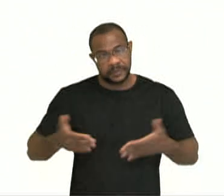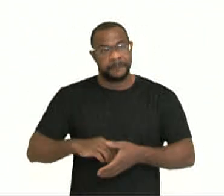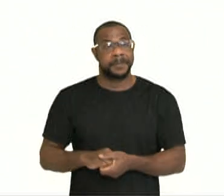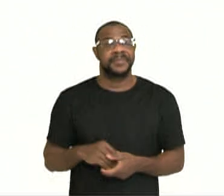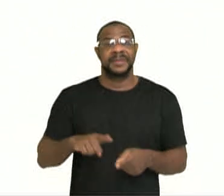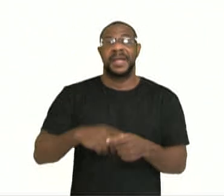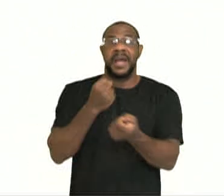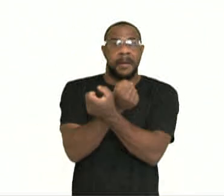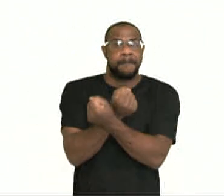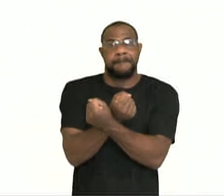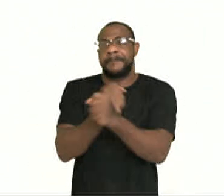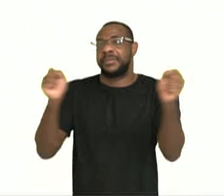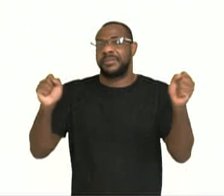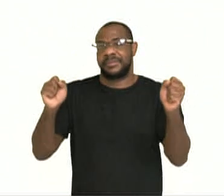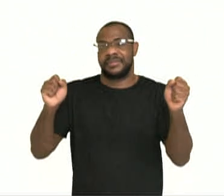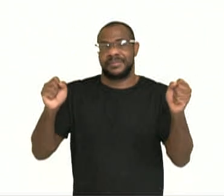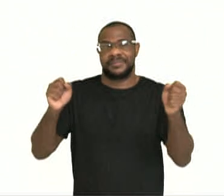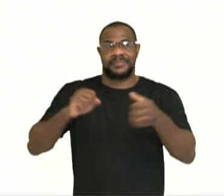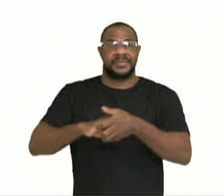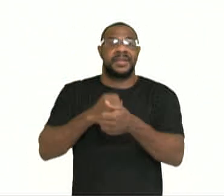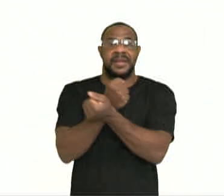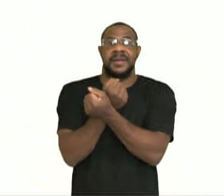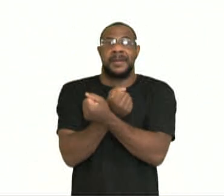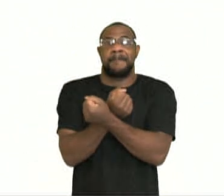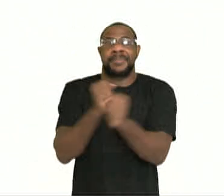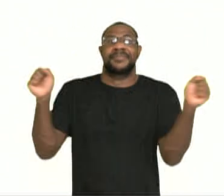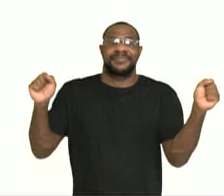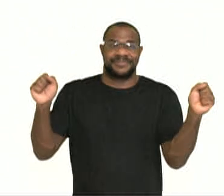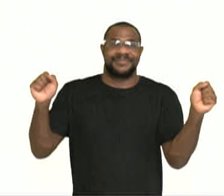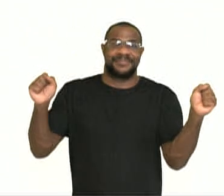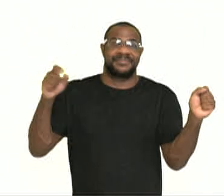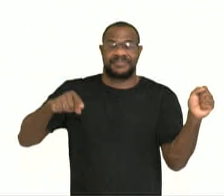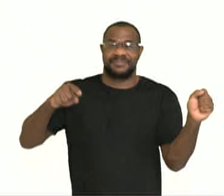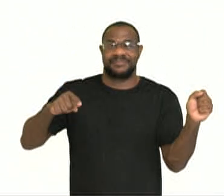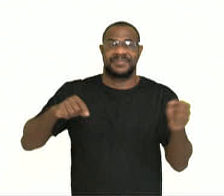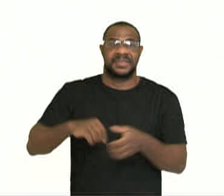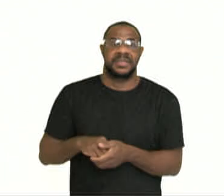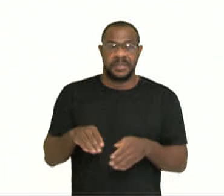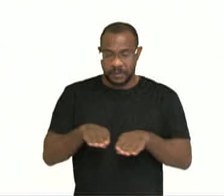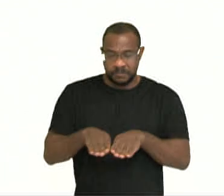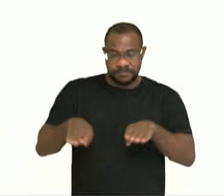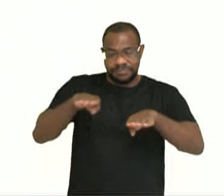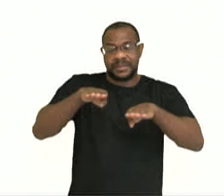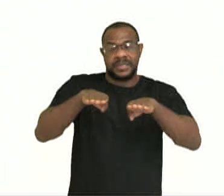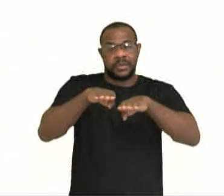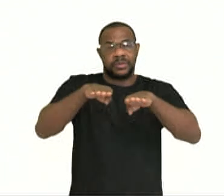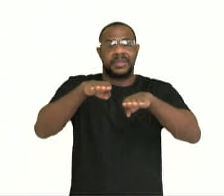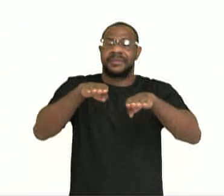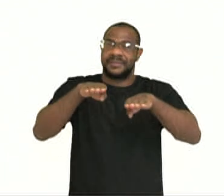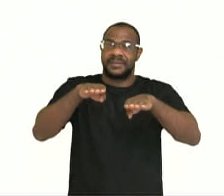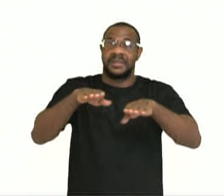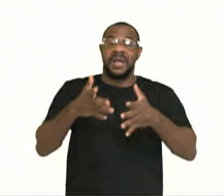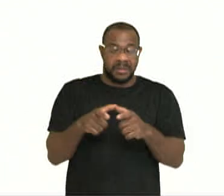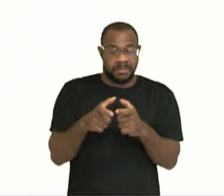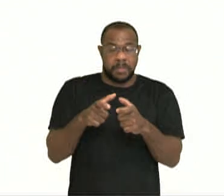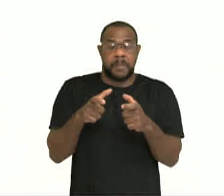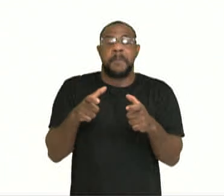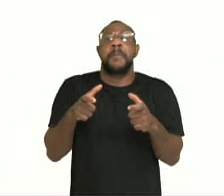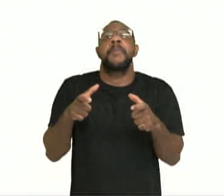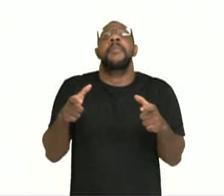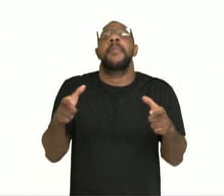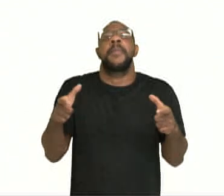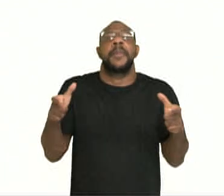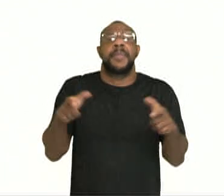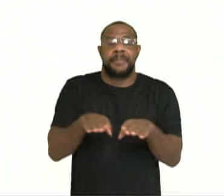da escravidão no período aprofundou as desigualdades. O que era para ser algo positivo acaba aumentando ainda